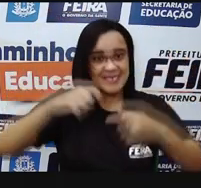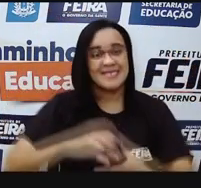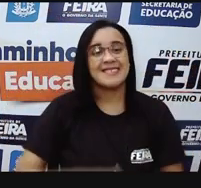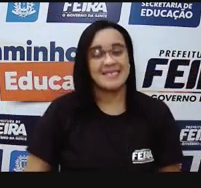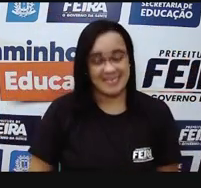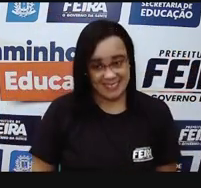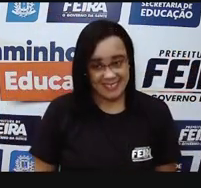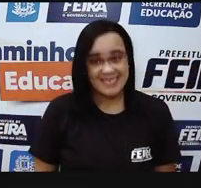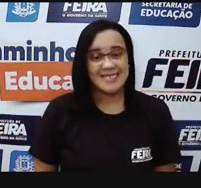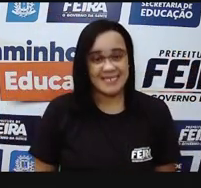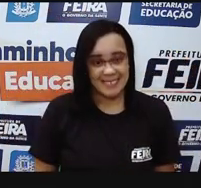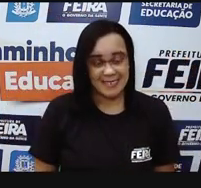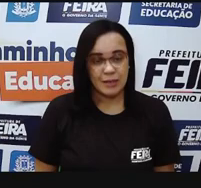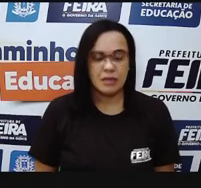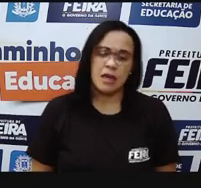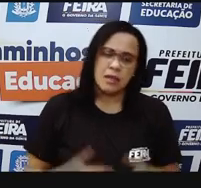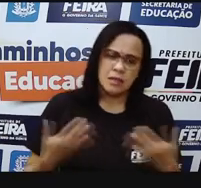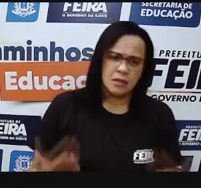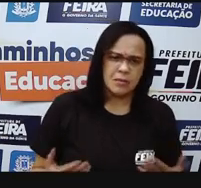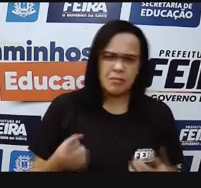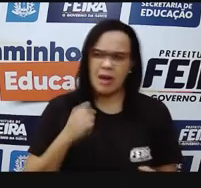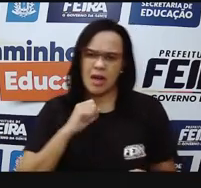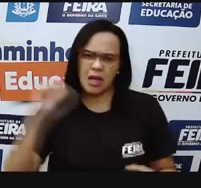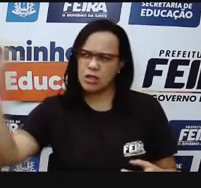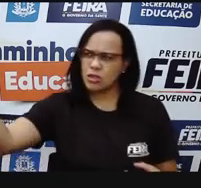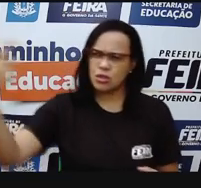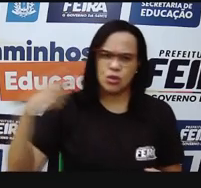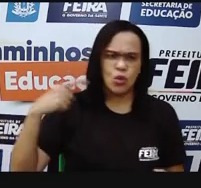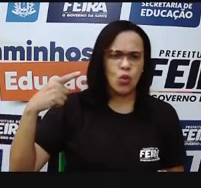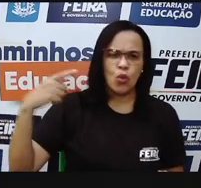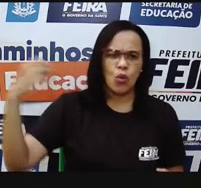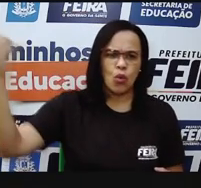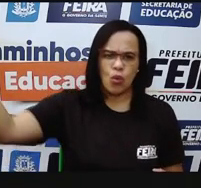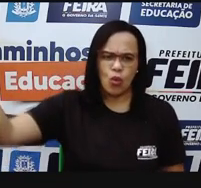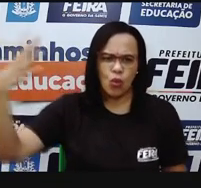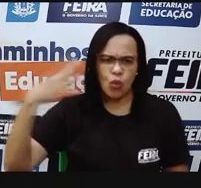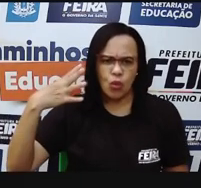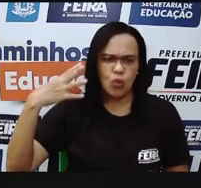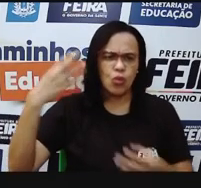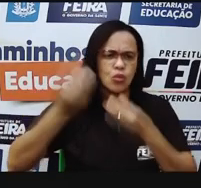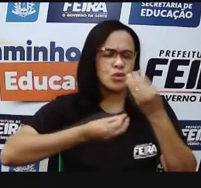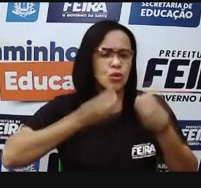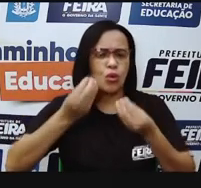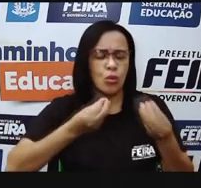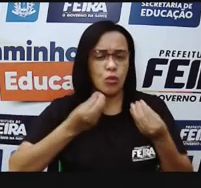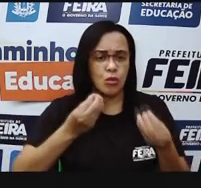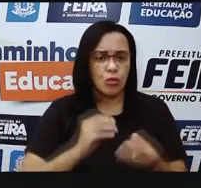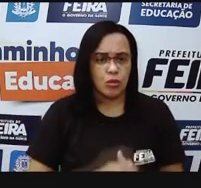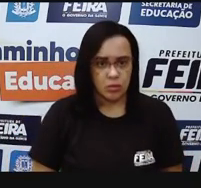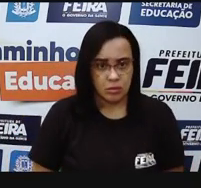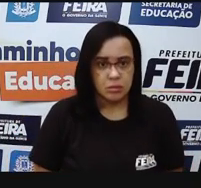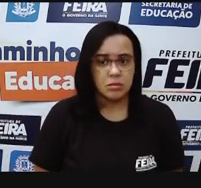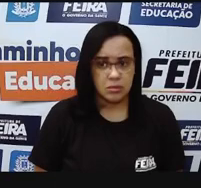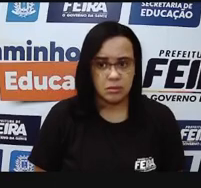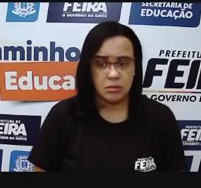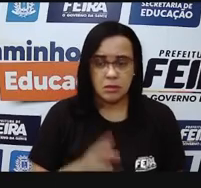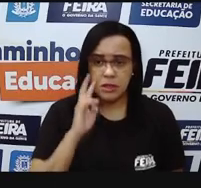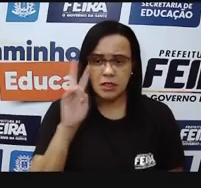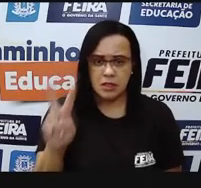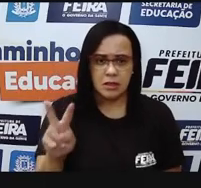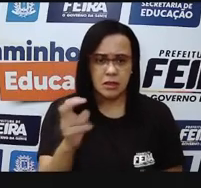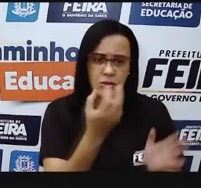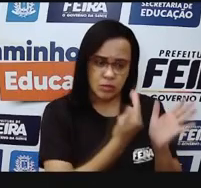e com relação a luz, com relação a luz, eu trago que aqui uma imagem, né, duas imagens,